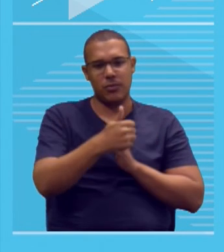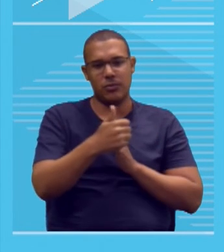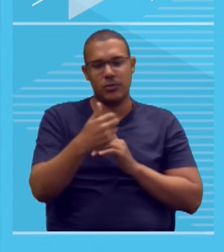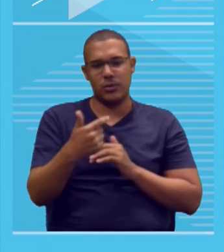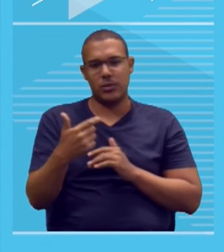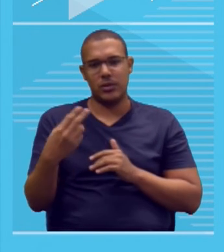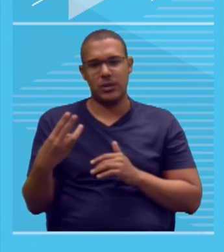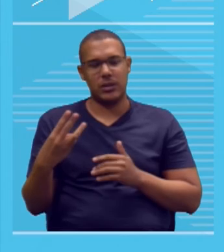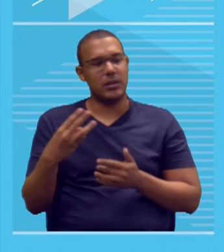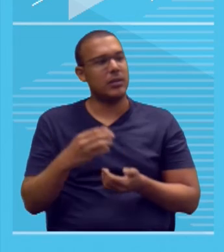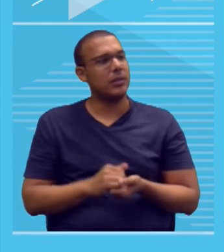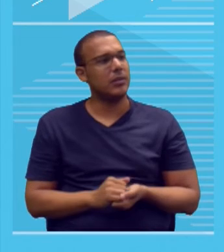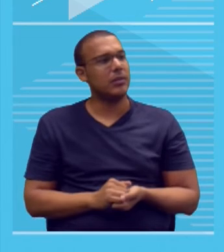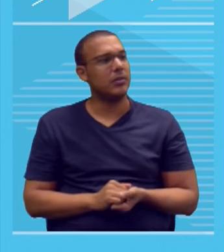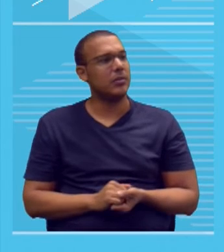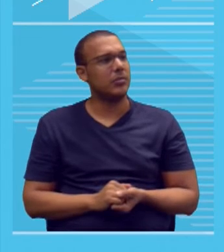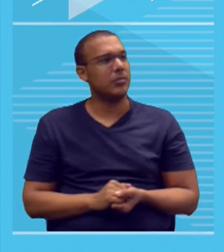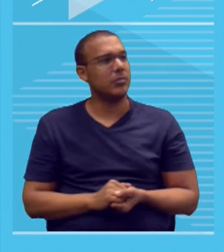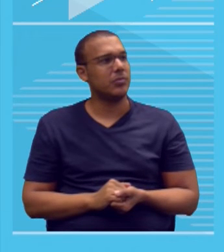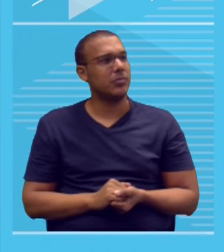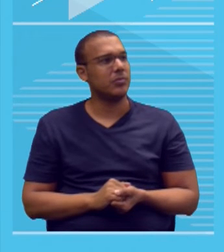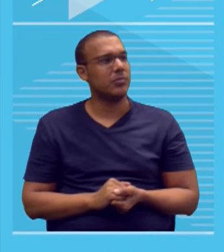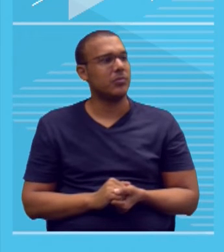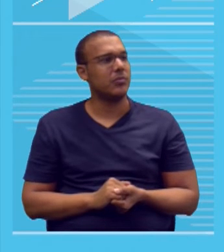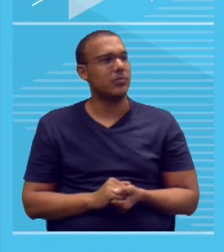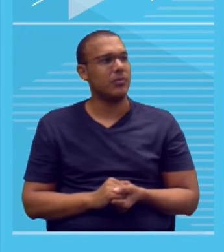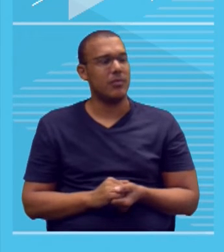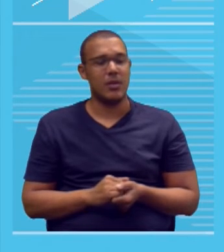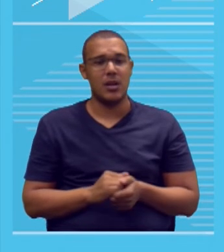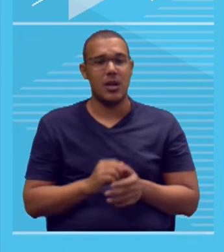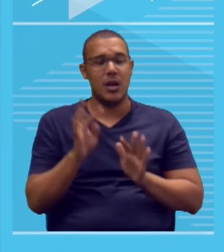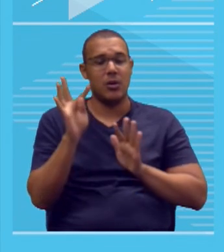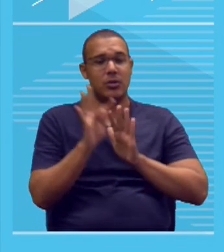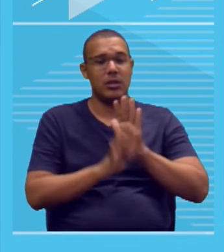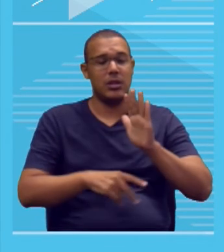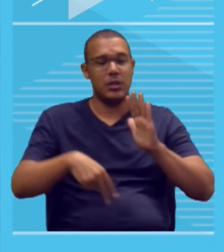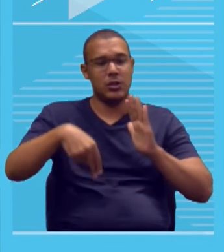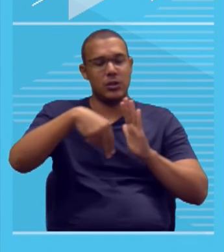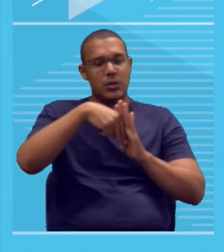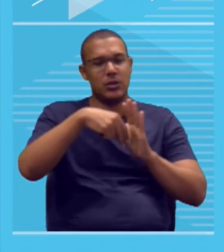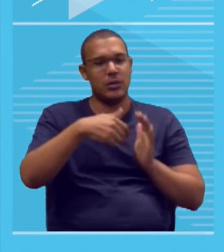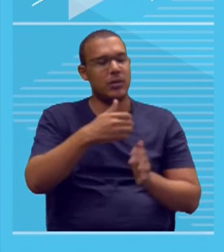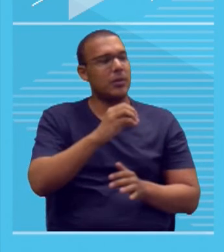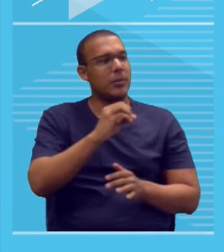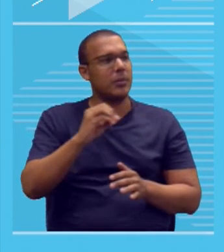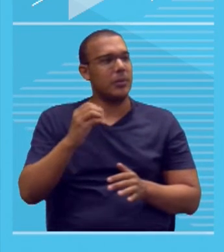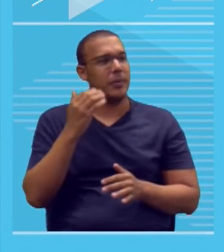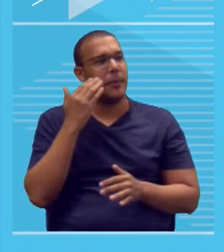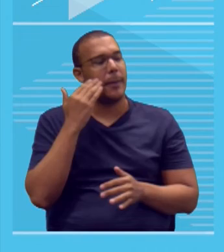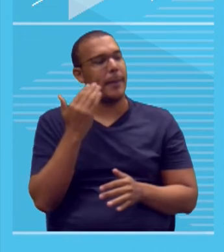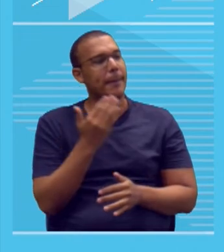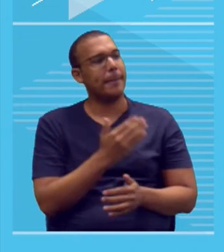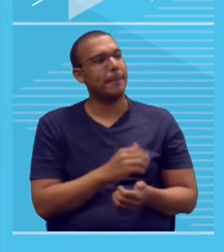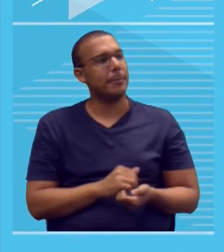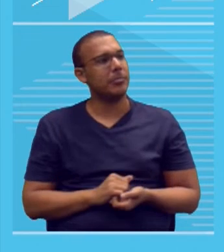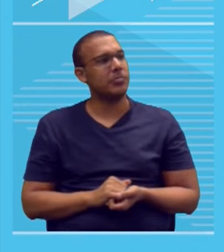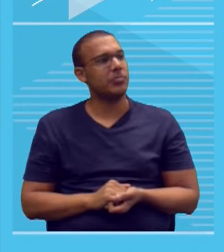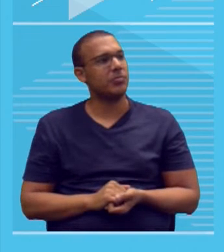defesa do ponto de vista, viu? Então, olha aí, um texto nota mil nessa época, desse tema, né?